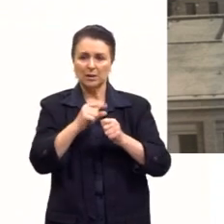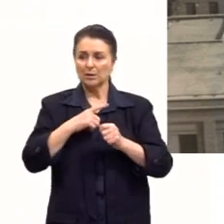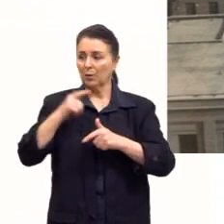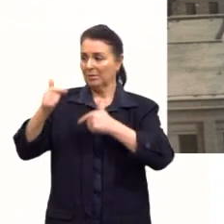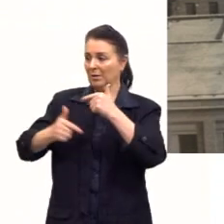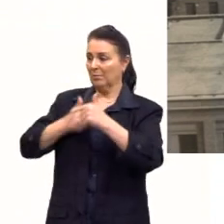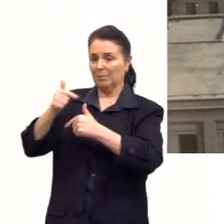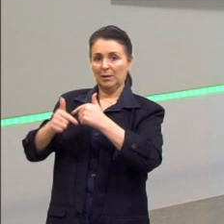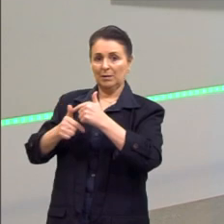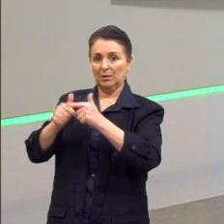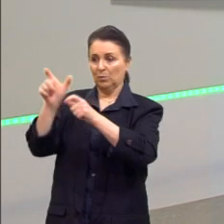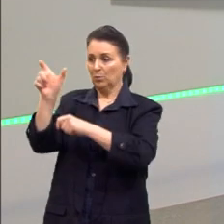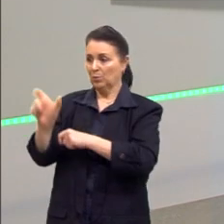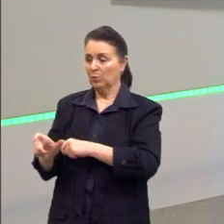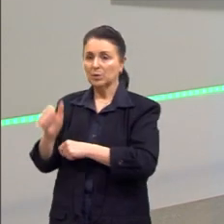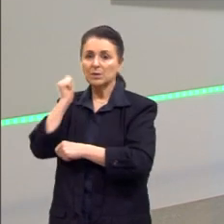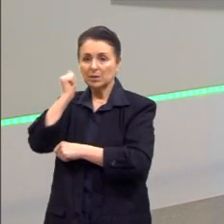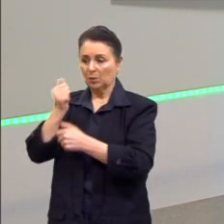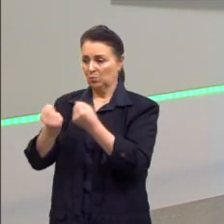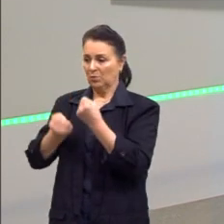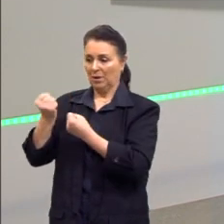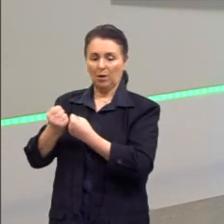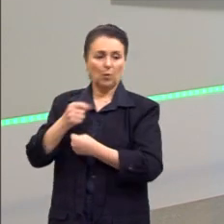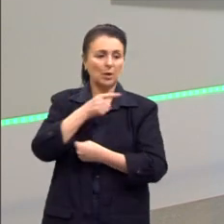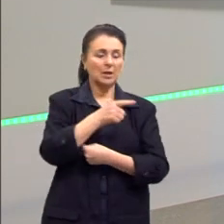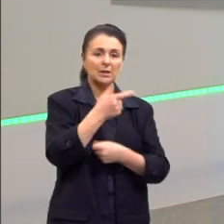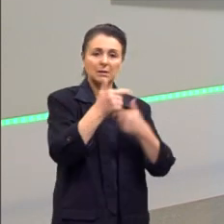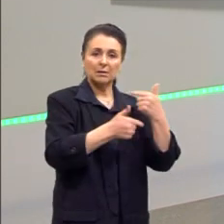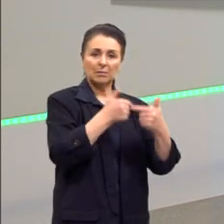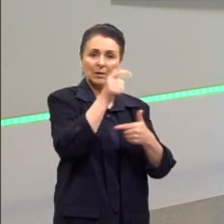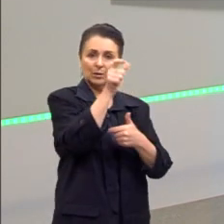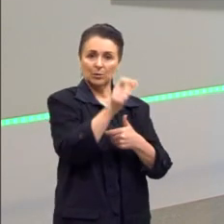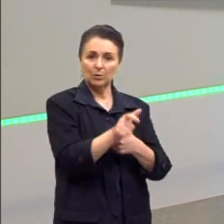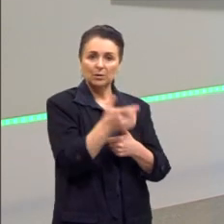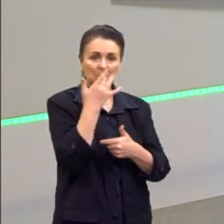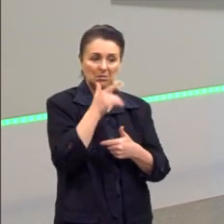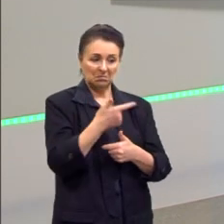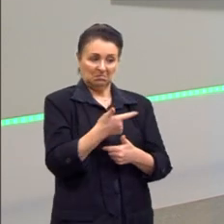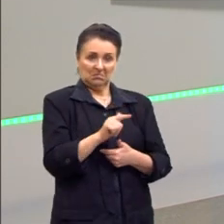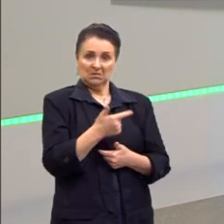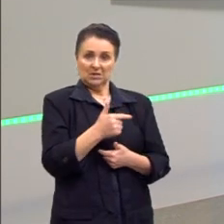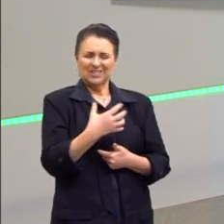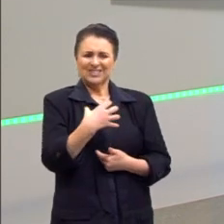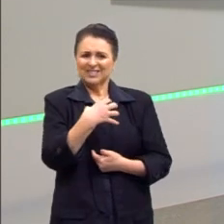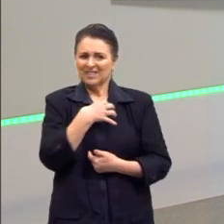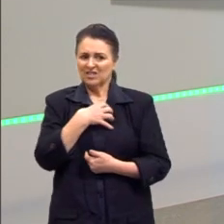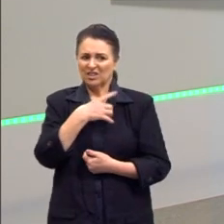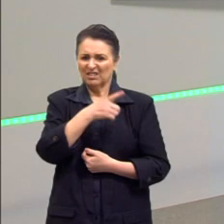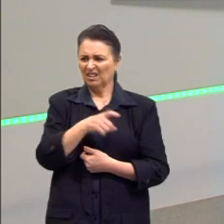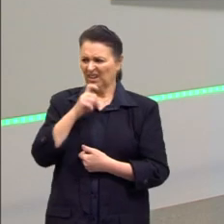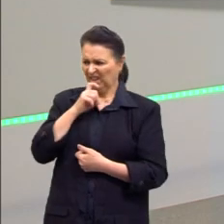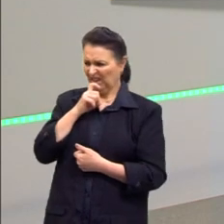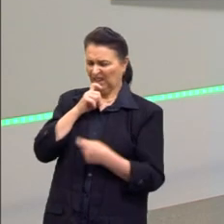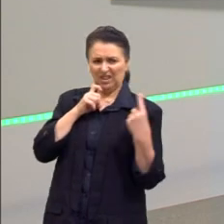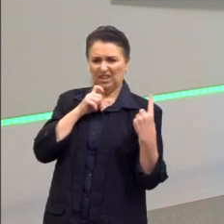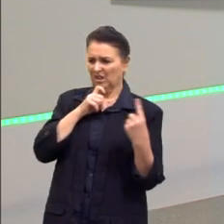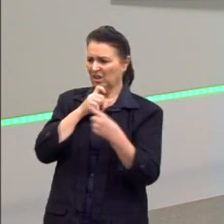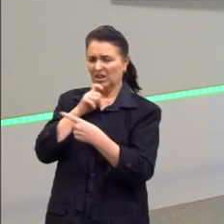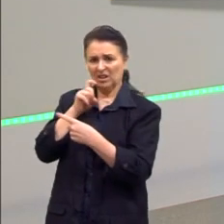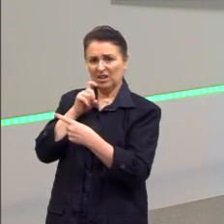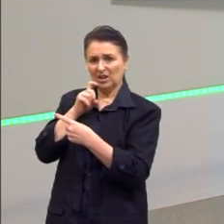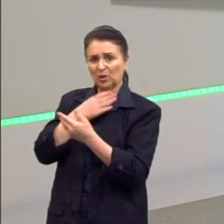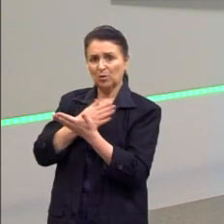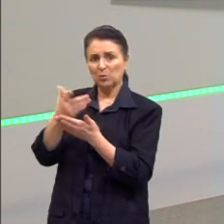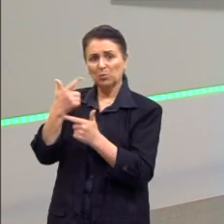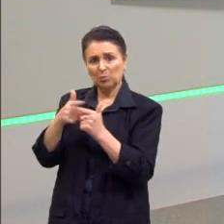negros que tinham carros, enquanto trabalhadores brancos não tinham. Isso gerou um sentimento de inveja. E começou a ter